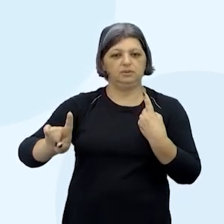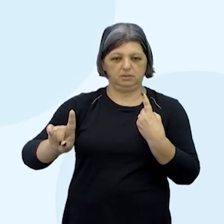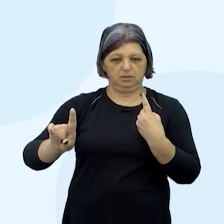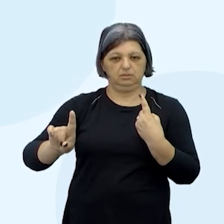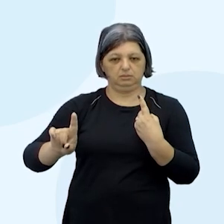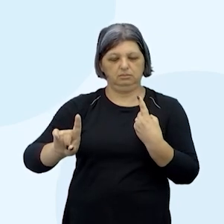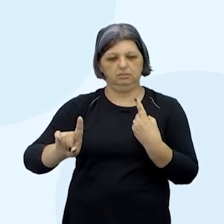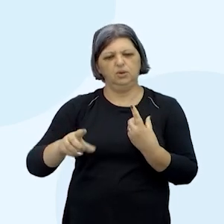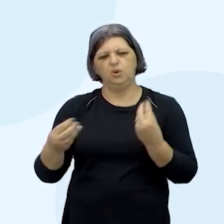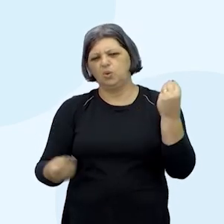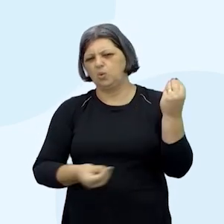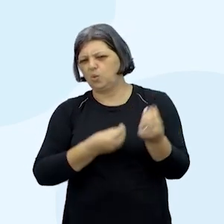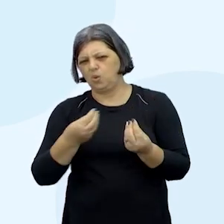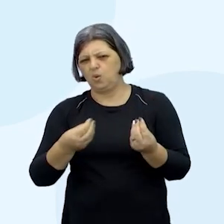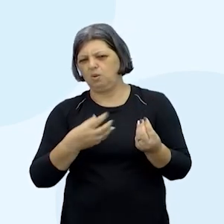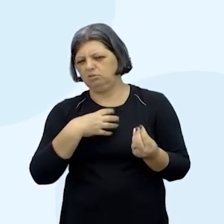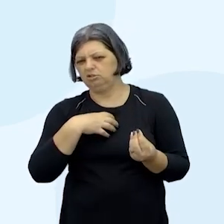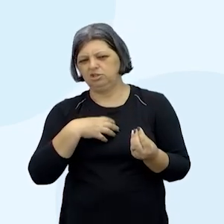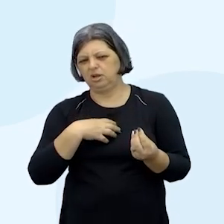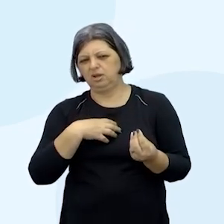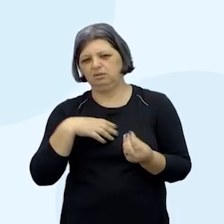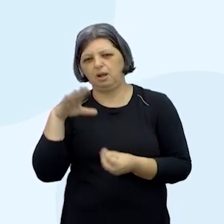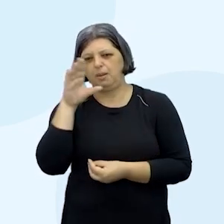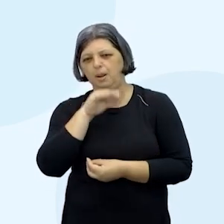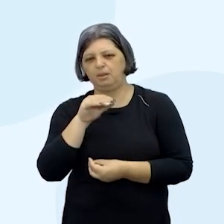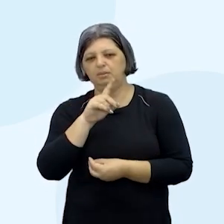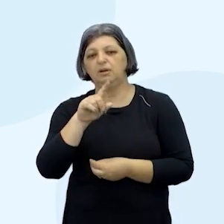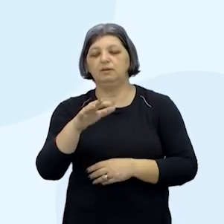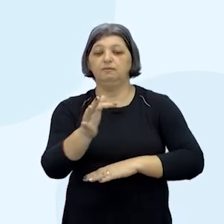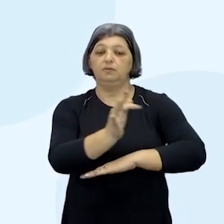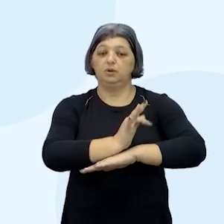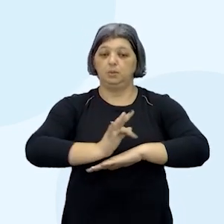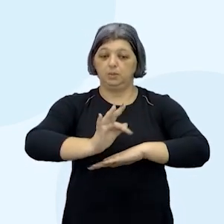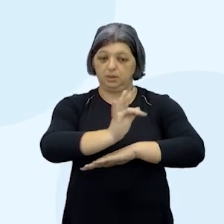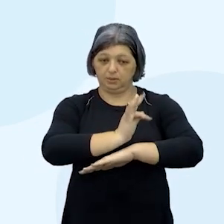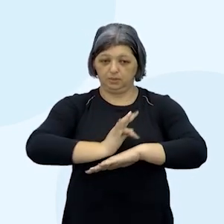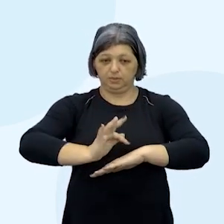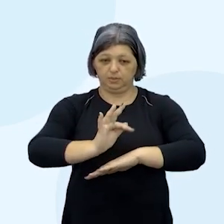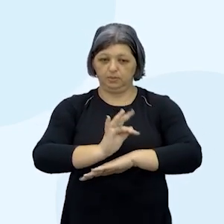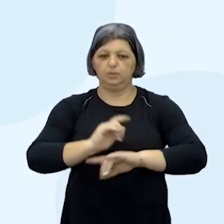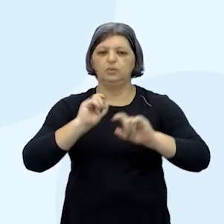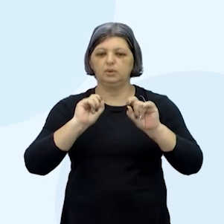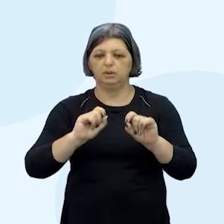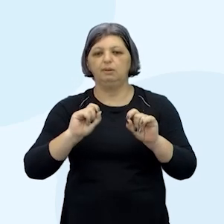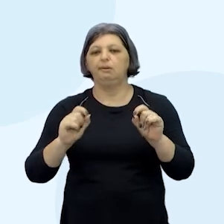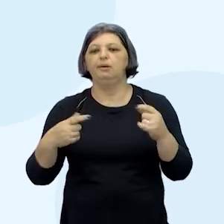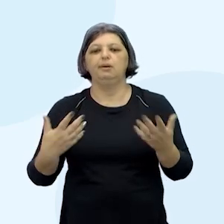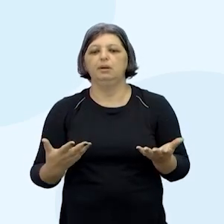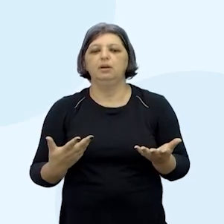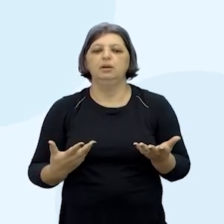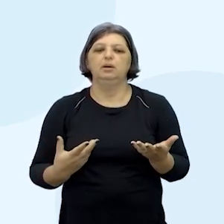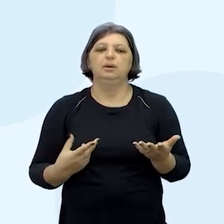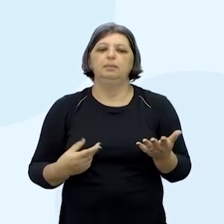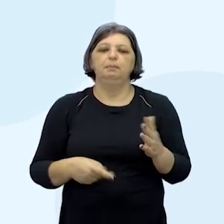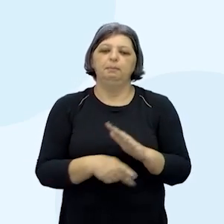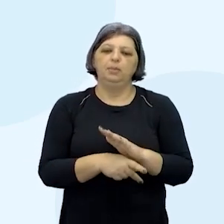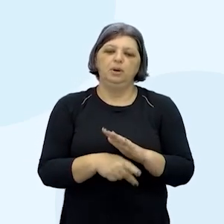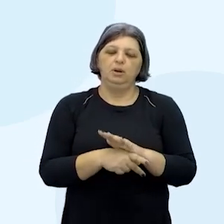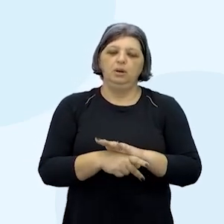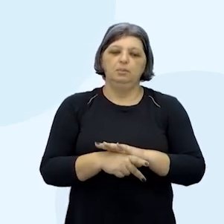fala formal formal que tipo de palavras e expressões ele usa agora a tua vez padrão ou coloquial